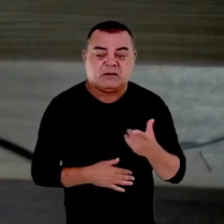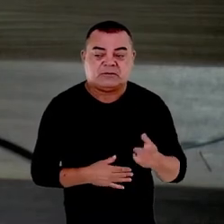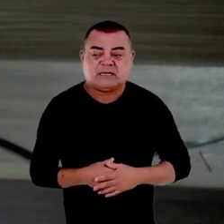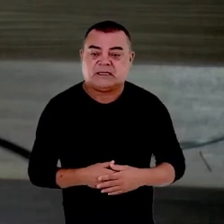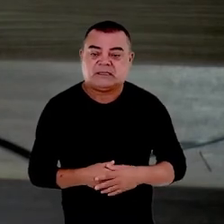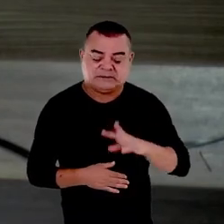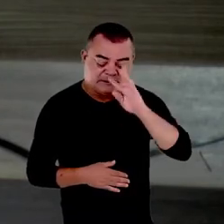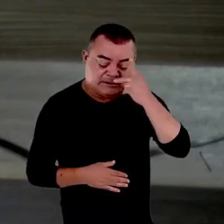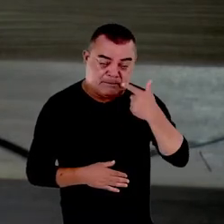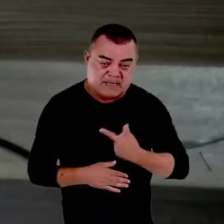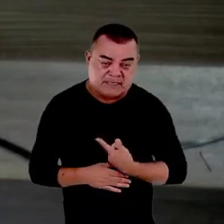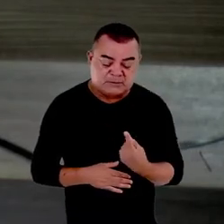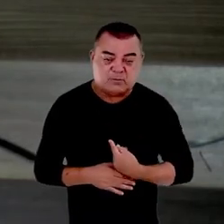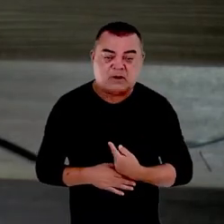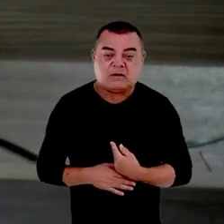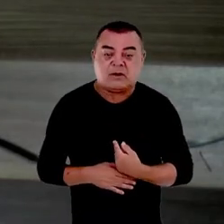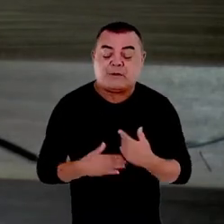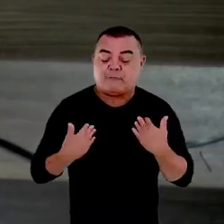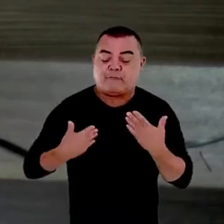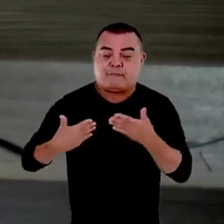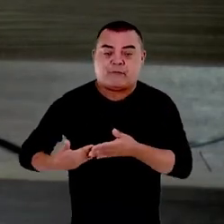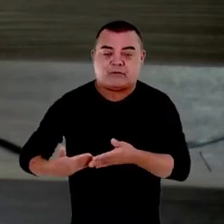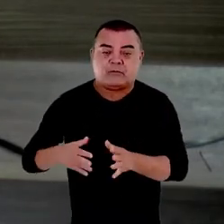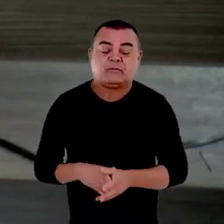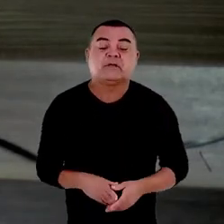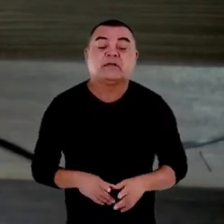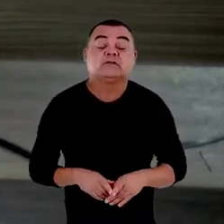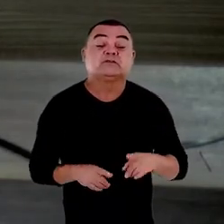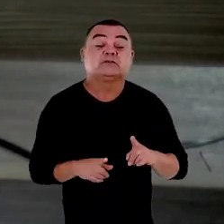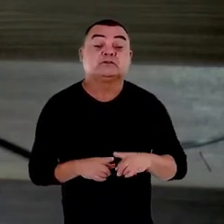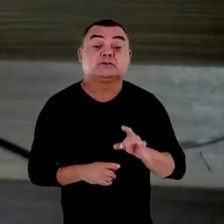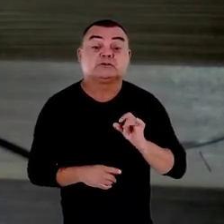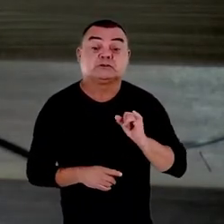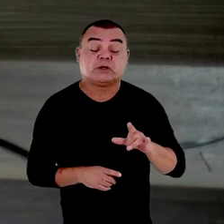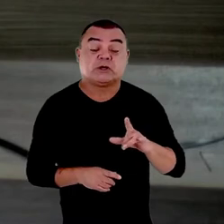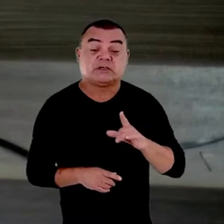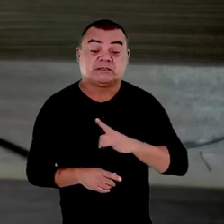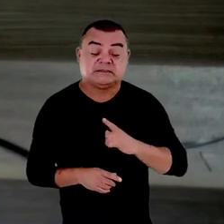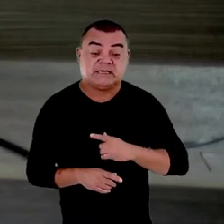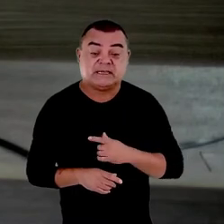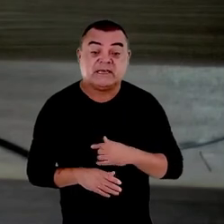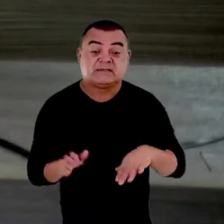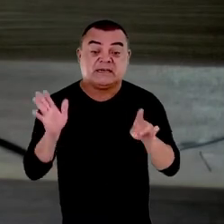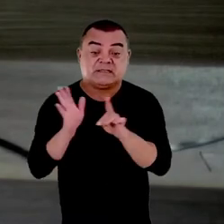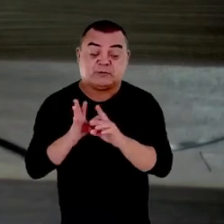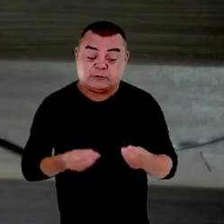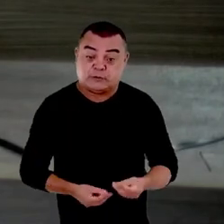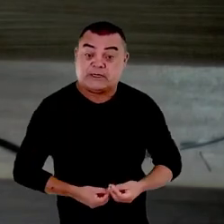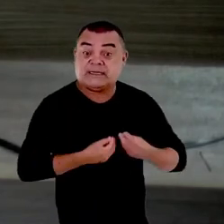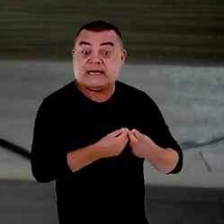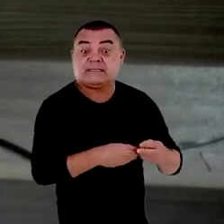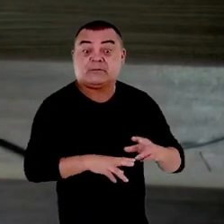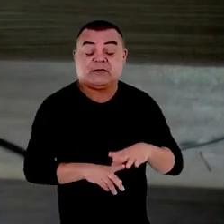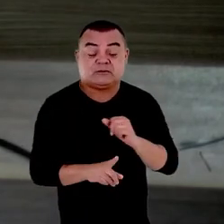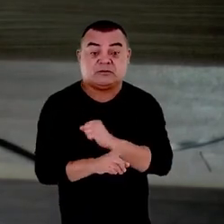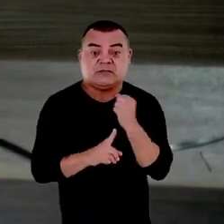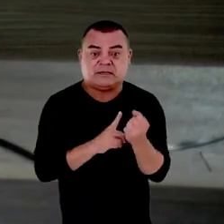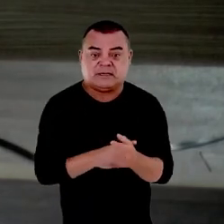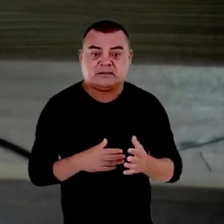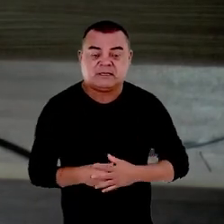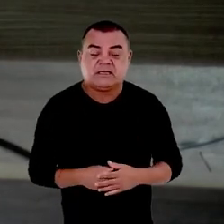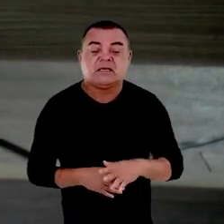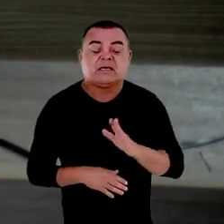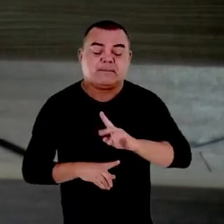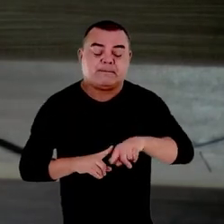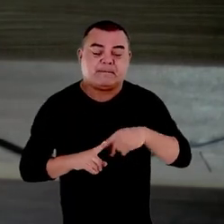mesmo ele não tem uma finalidade em si mesmo ele só existe se essa legitimidade for dada pela sociedade e mais